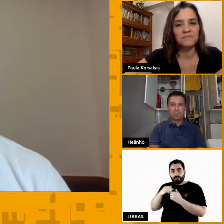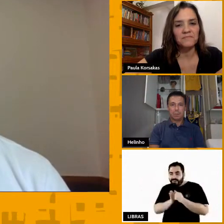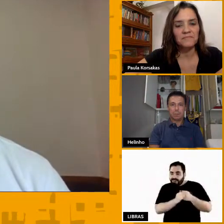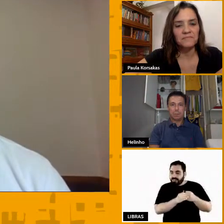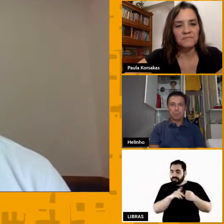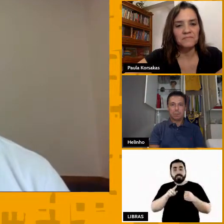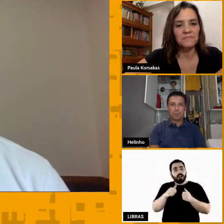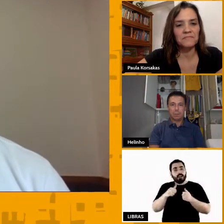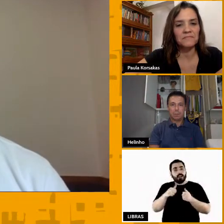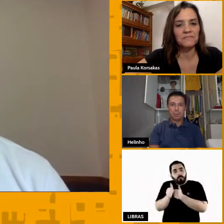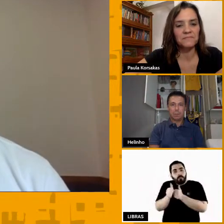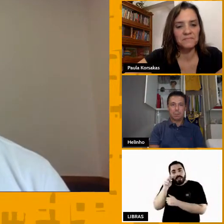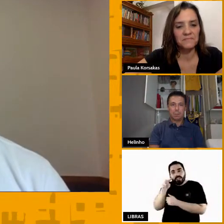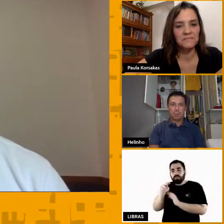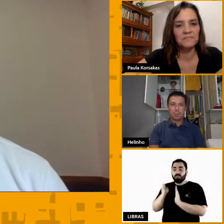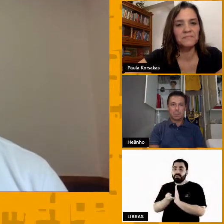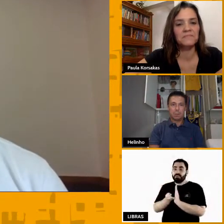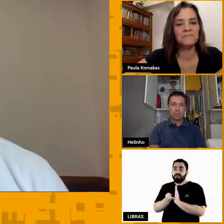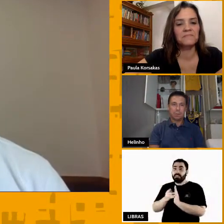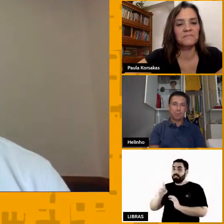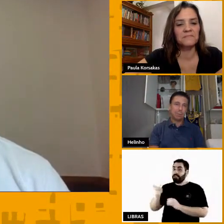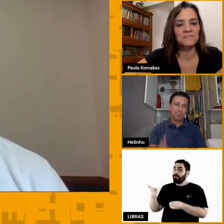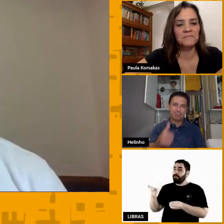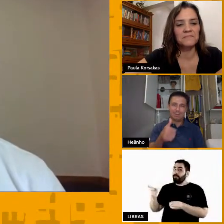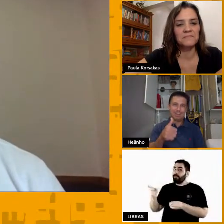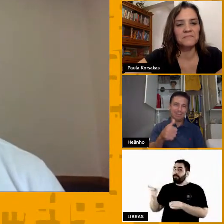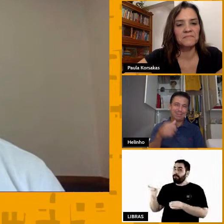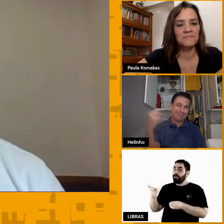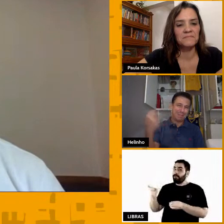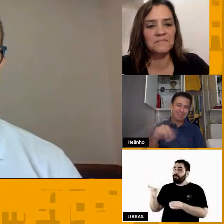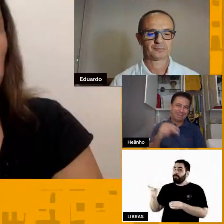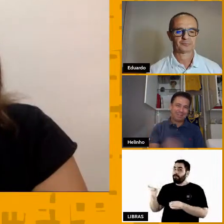a gente fazer aquele encerramento bacana. Muito obrigado.